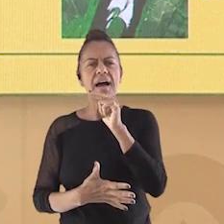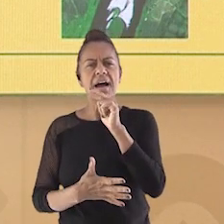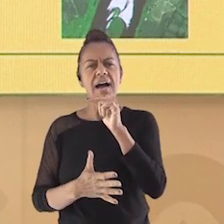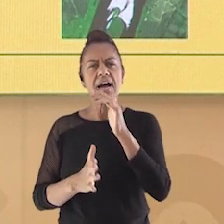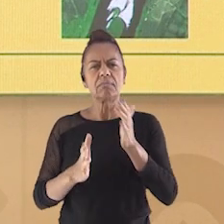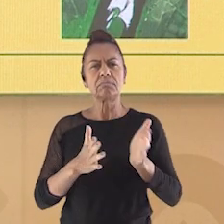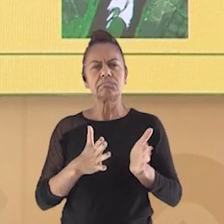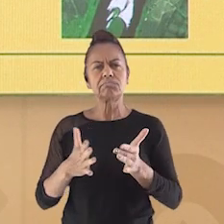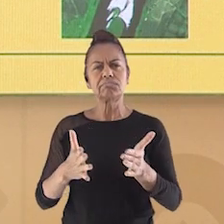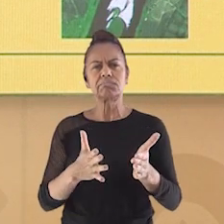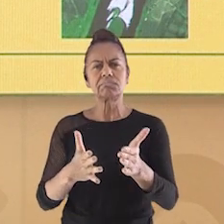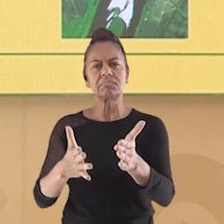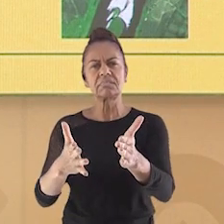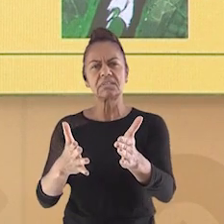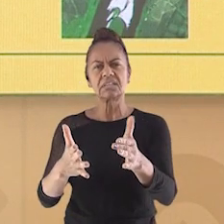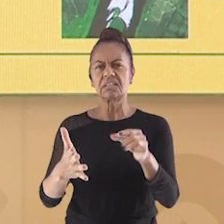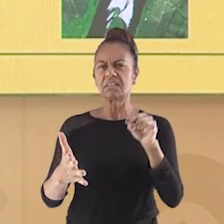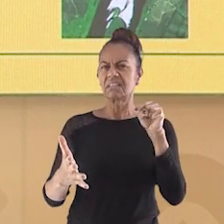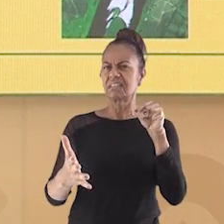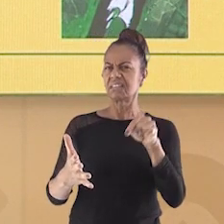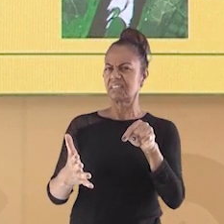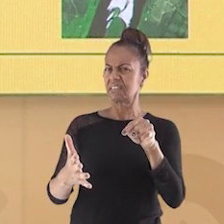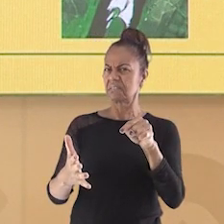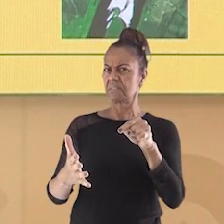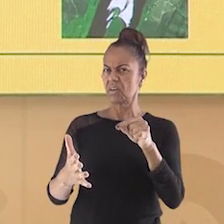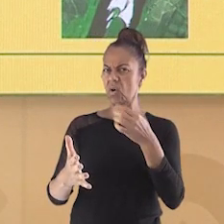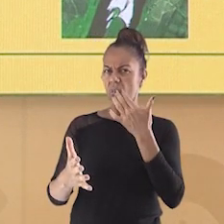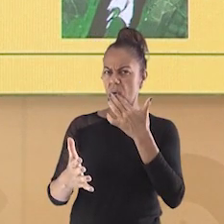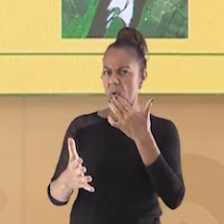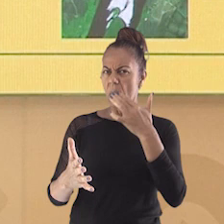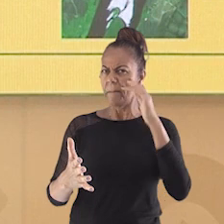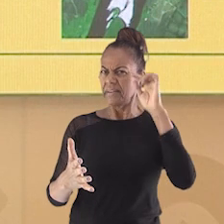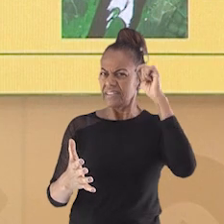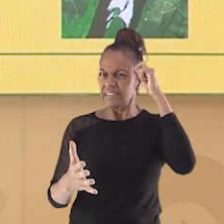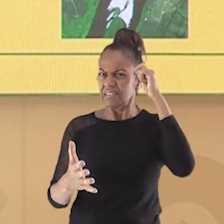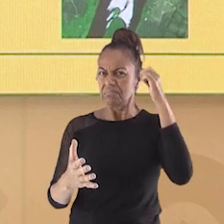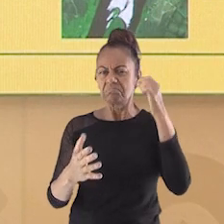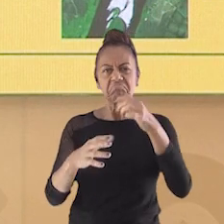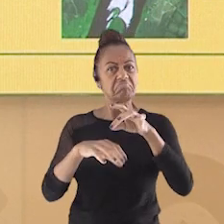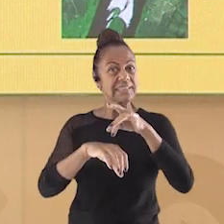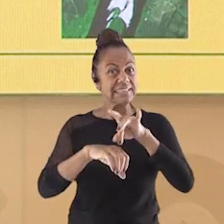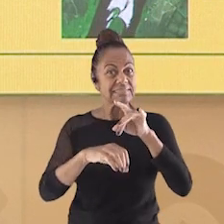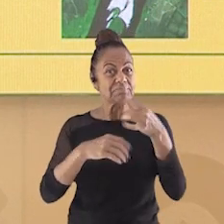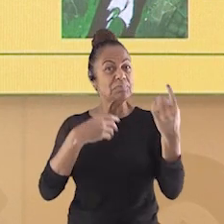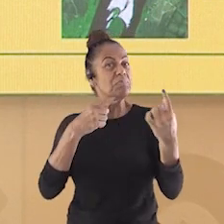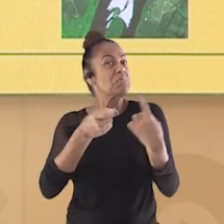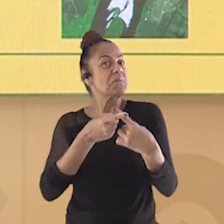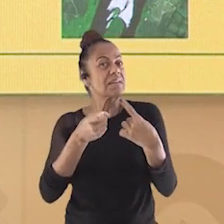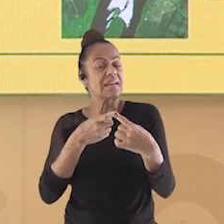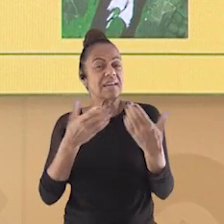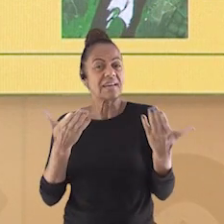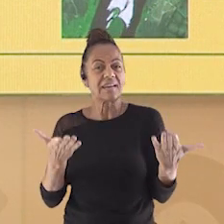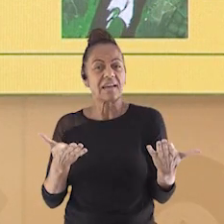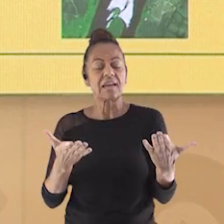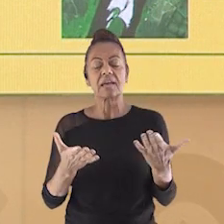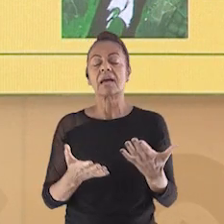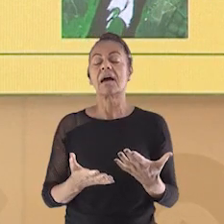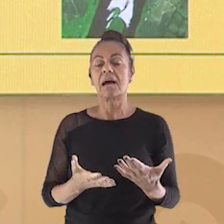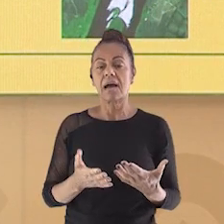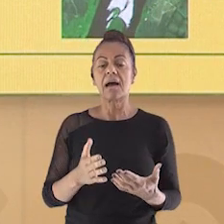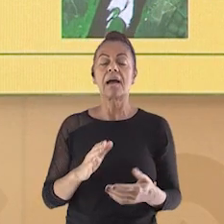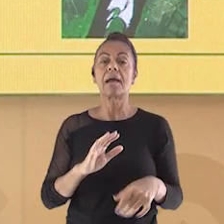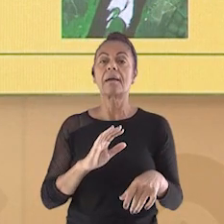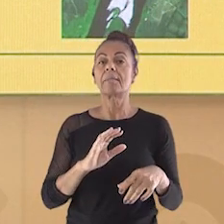o preto? Vocês podem se perguntar. Rios, eles têm a tendência de aparecerem escuros nas imagens de